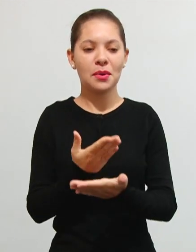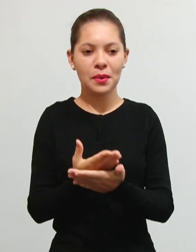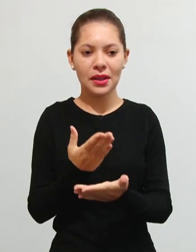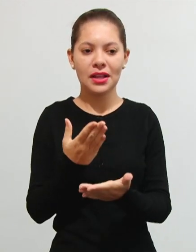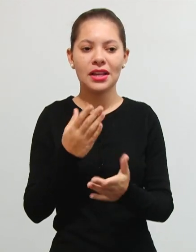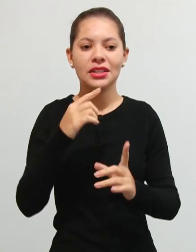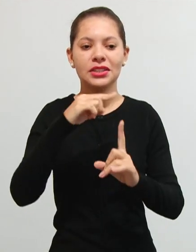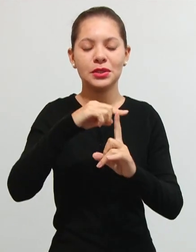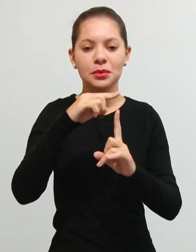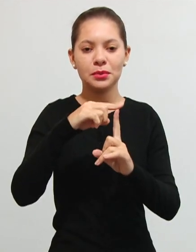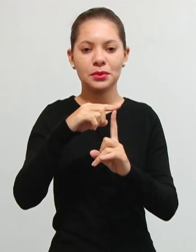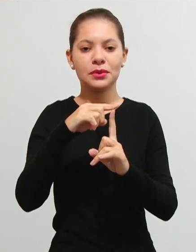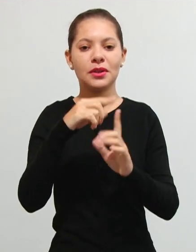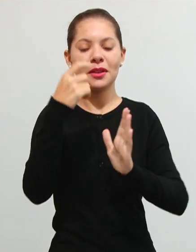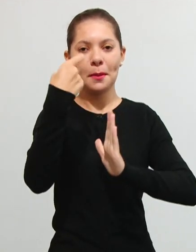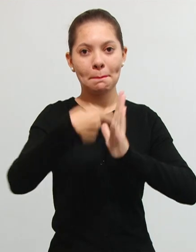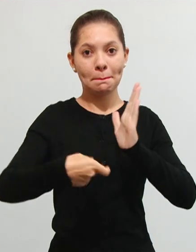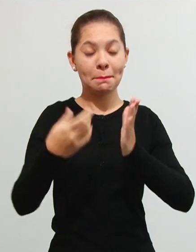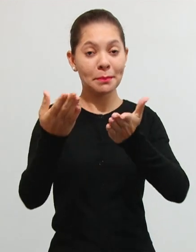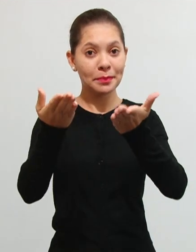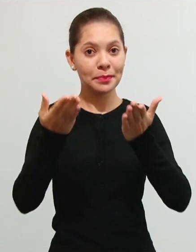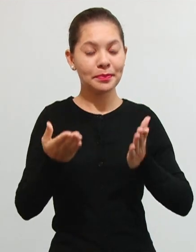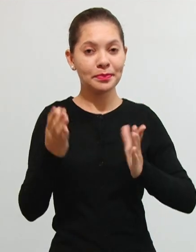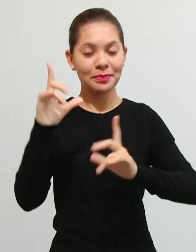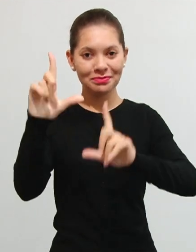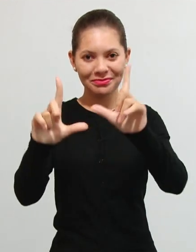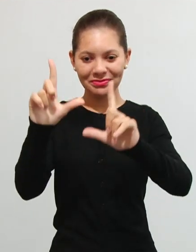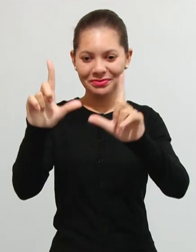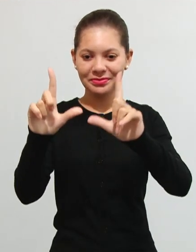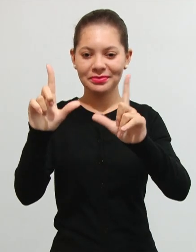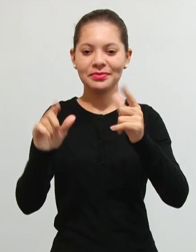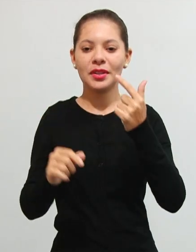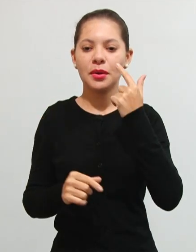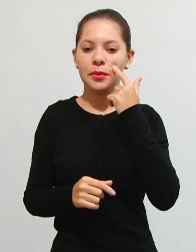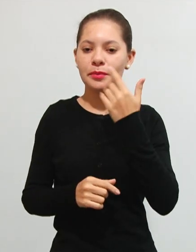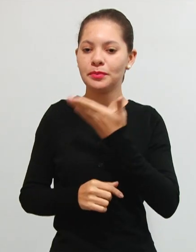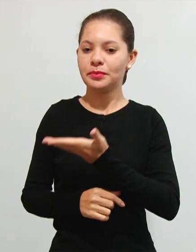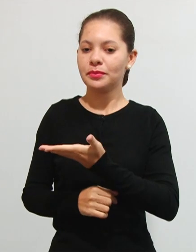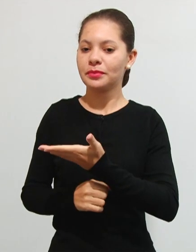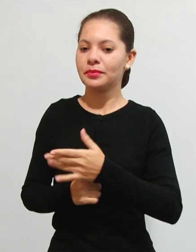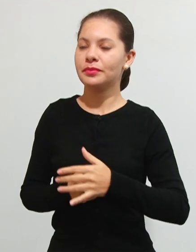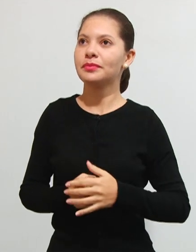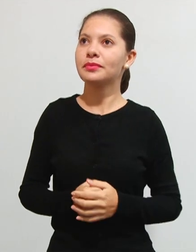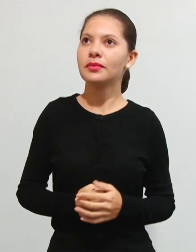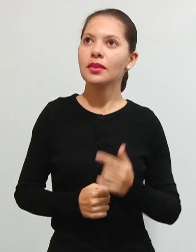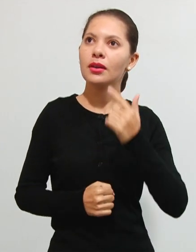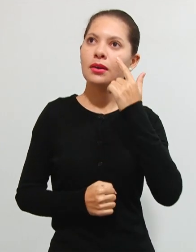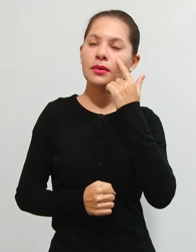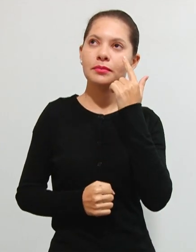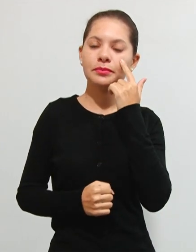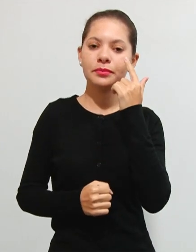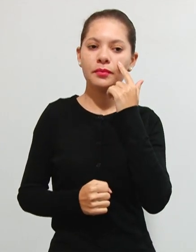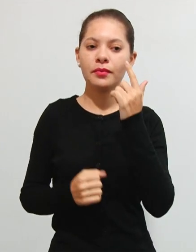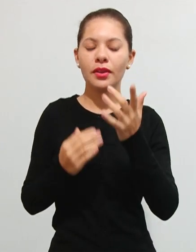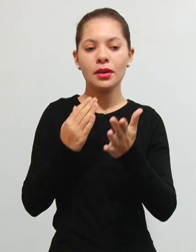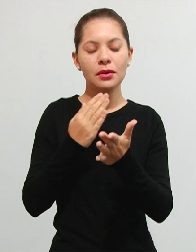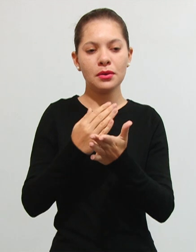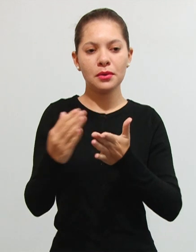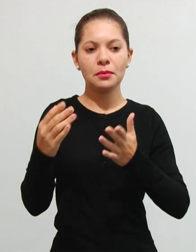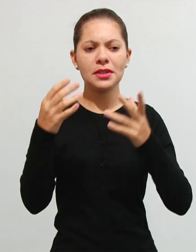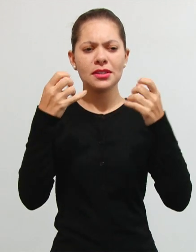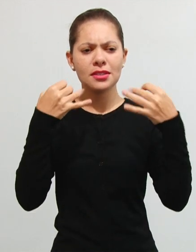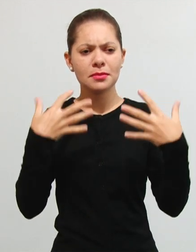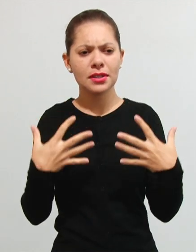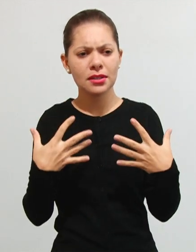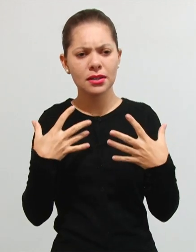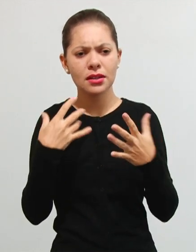tributárias, eu vou te convidar para me acompanhar aqui na tela para a gente começar o nosso conteúdo, vamos lá? Olha só, vamos começar aqui falando sobre